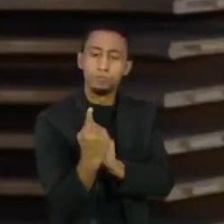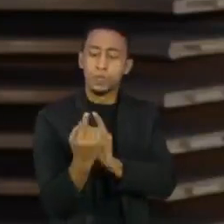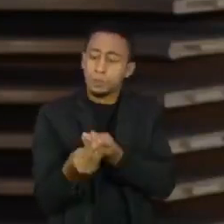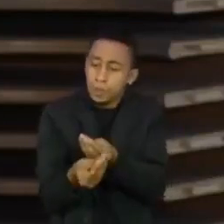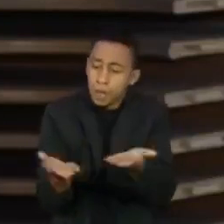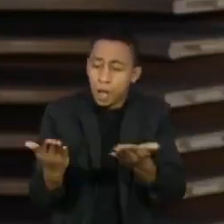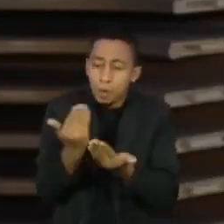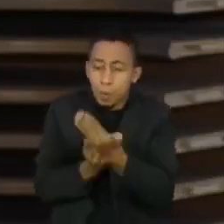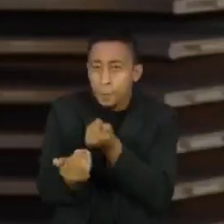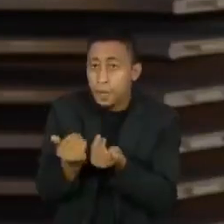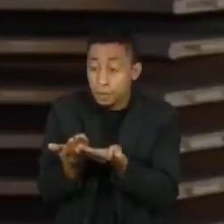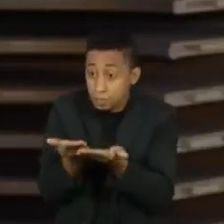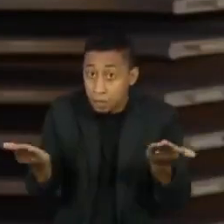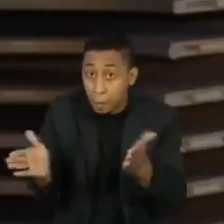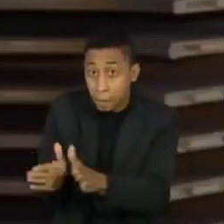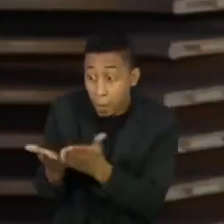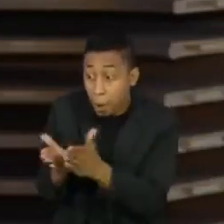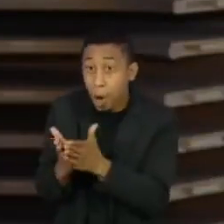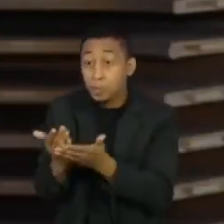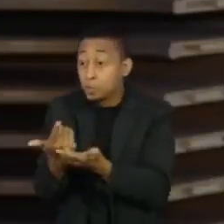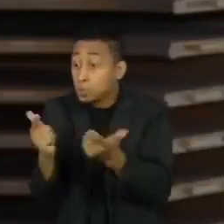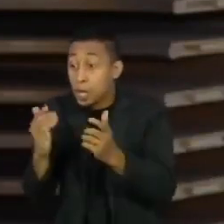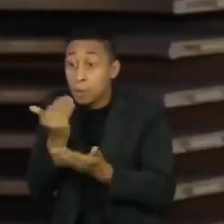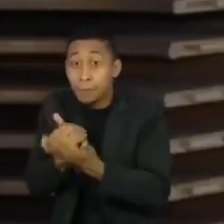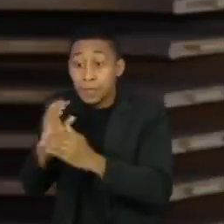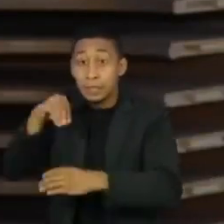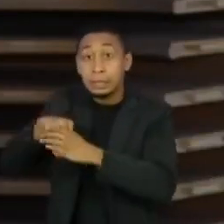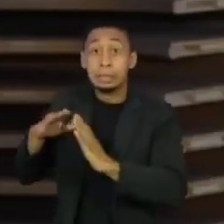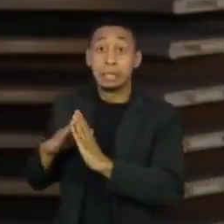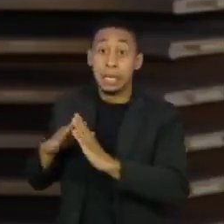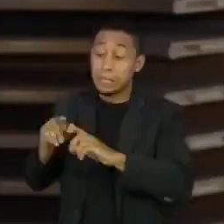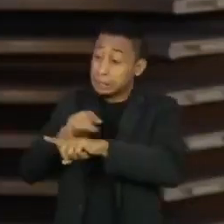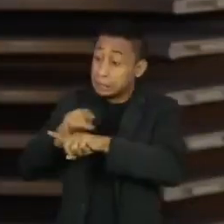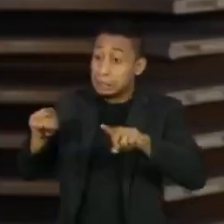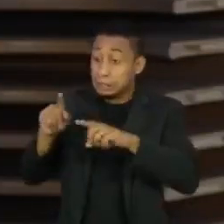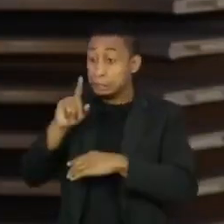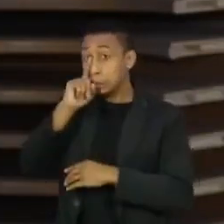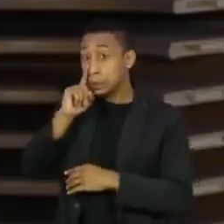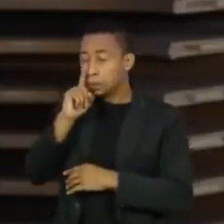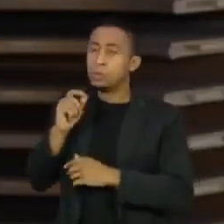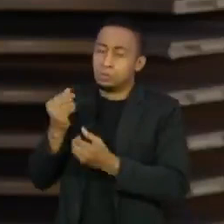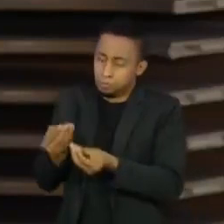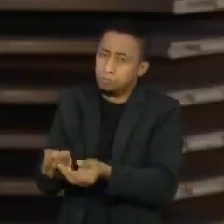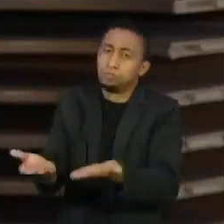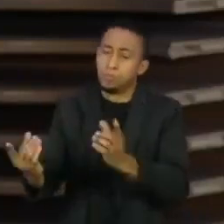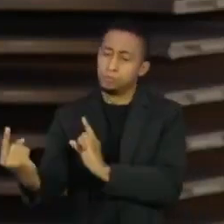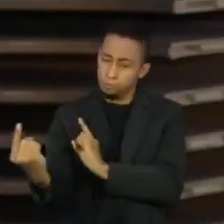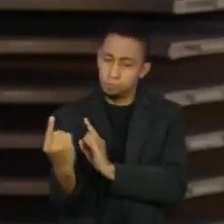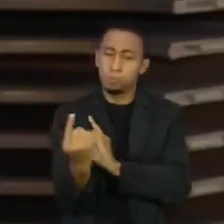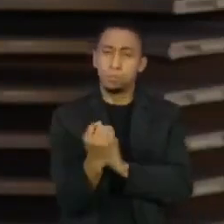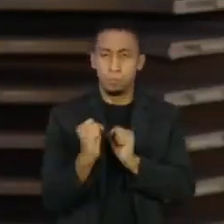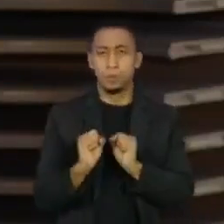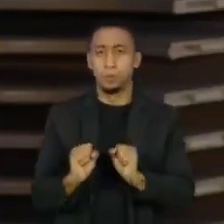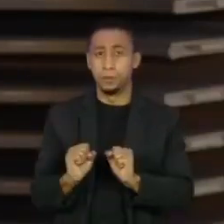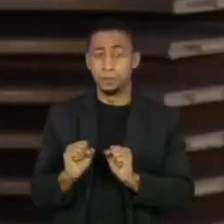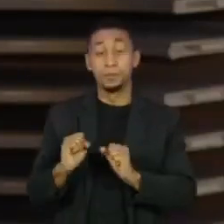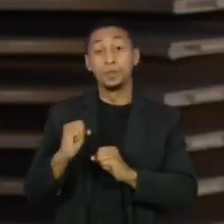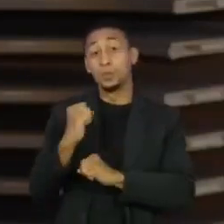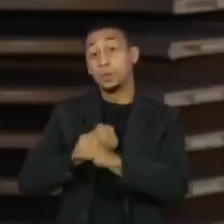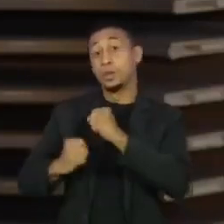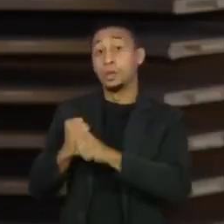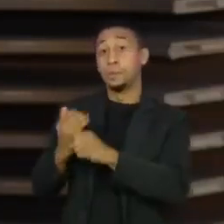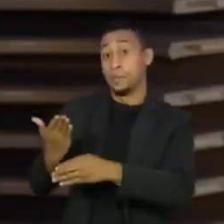para as crianças que precisarem e que estiverem em situação de maior vulnerabilidade. No ano